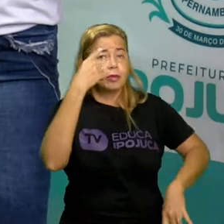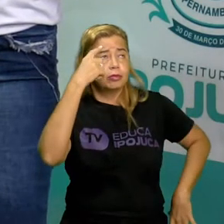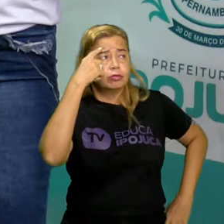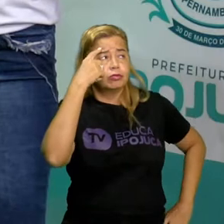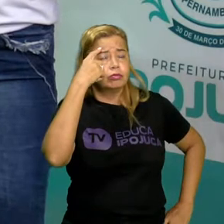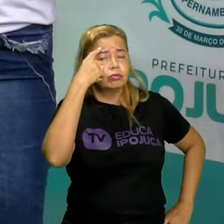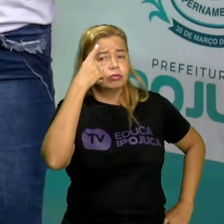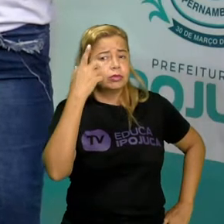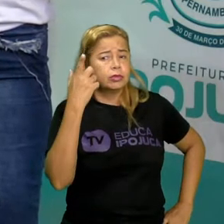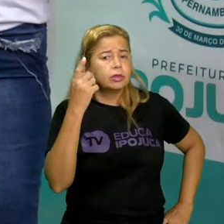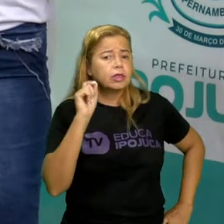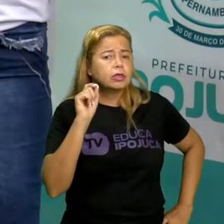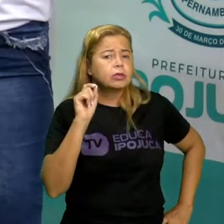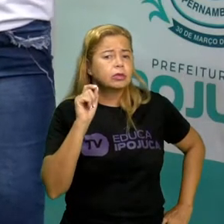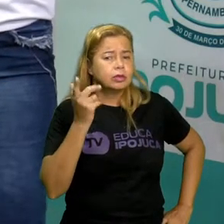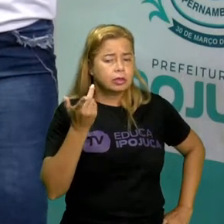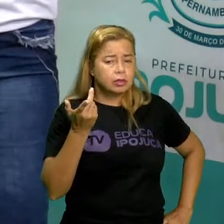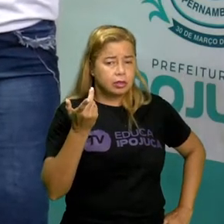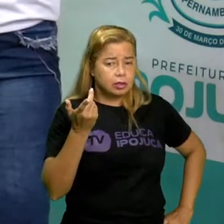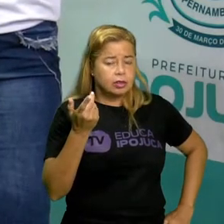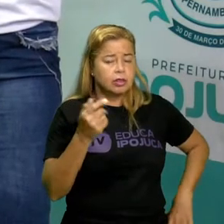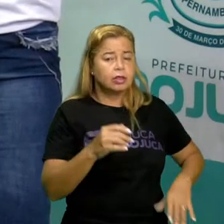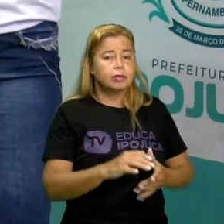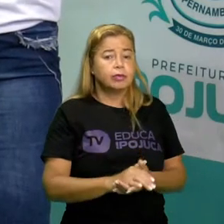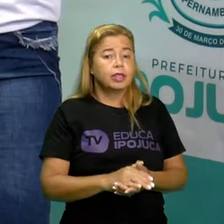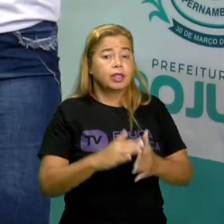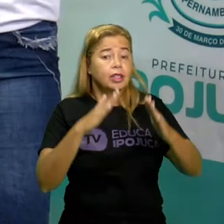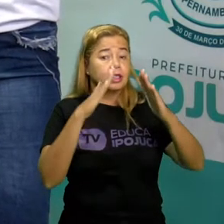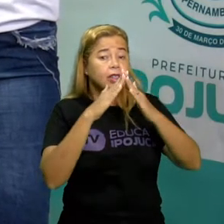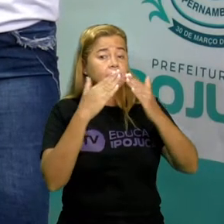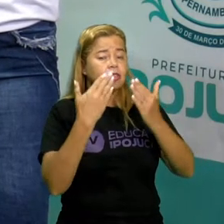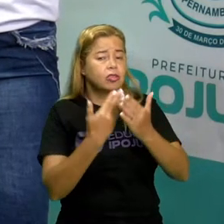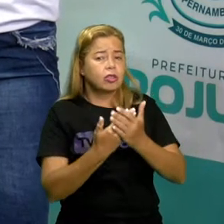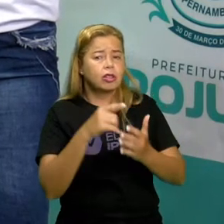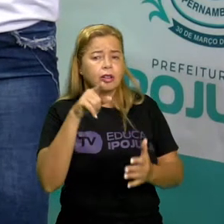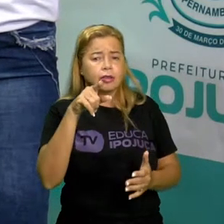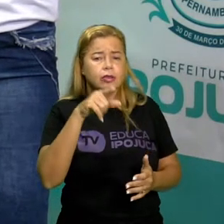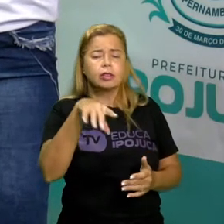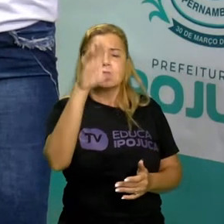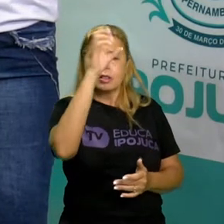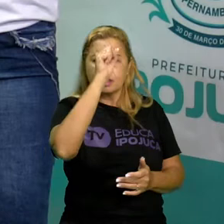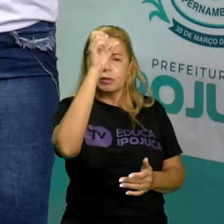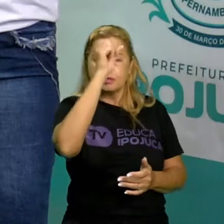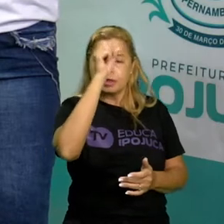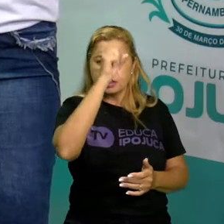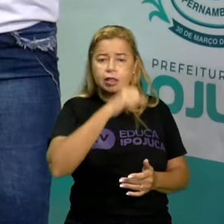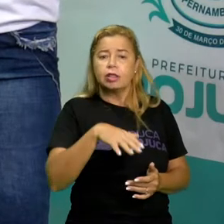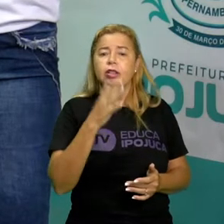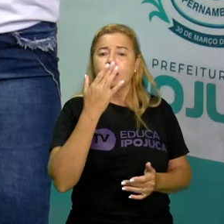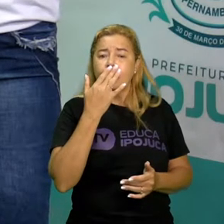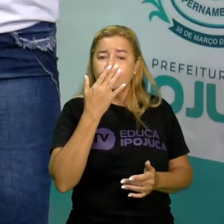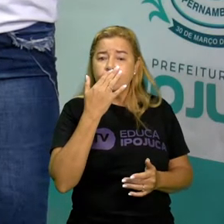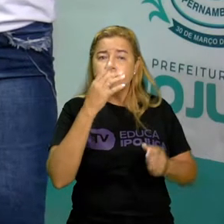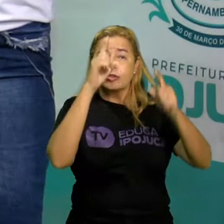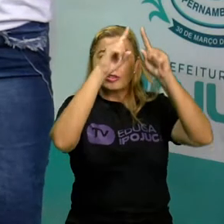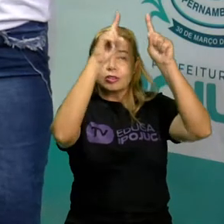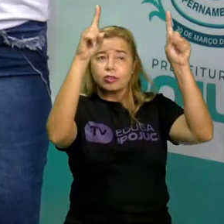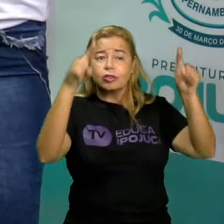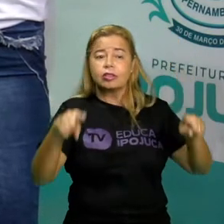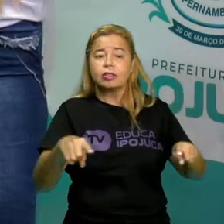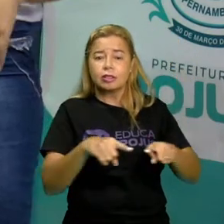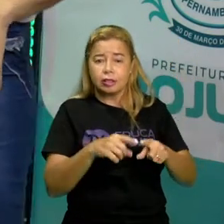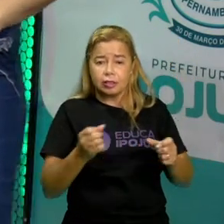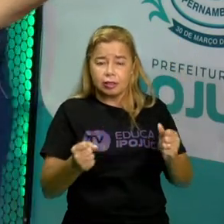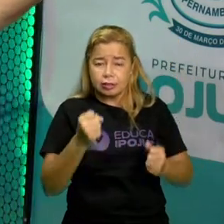isso mesmo lembra que lá na escola vocês aprenderam com a tia as cores do semáforo e